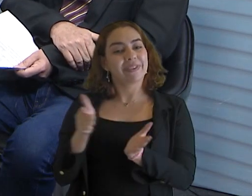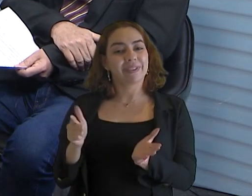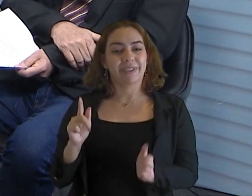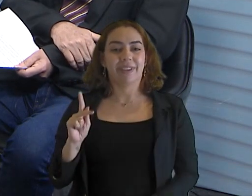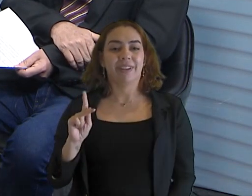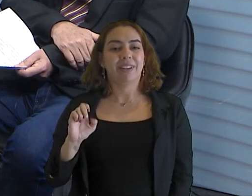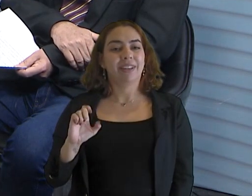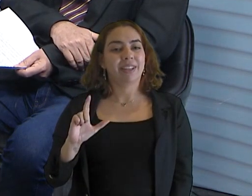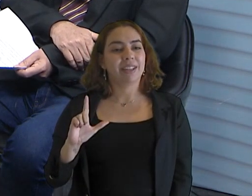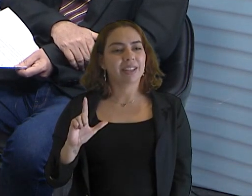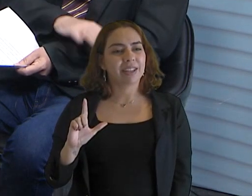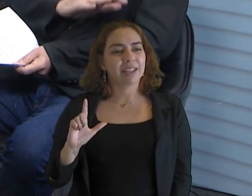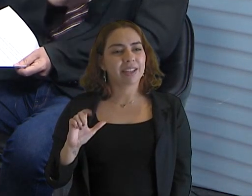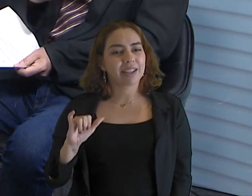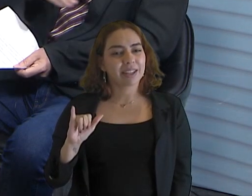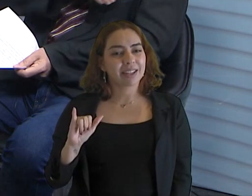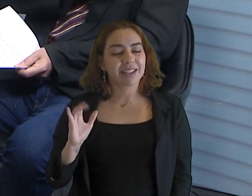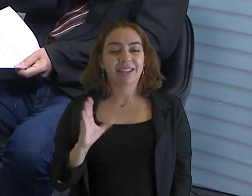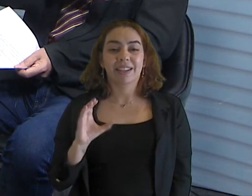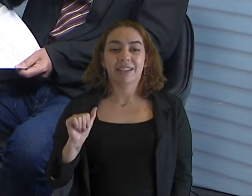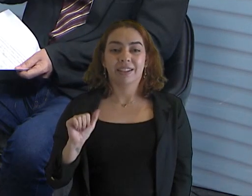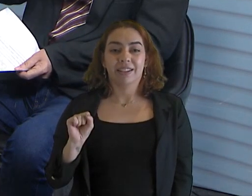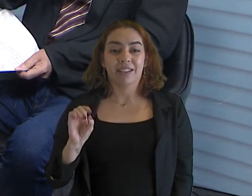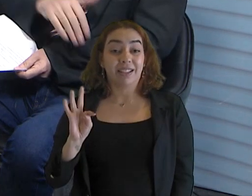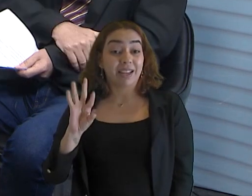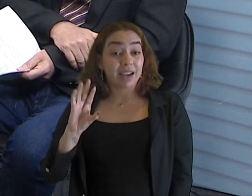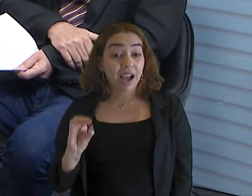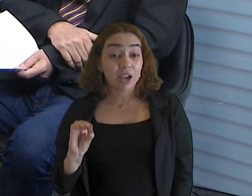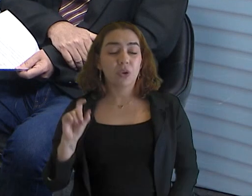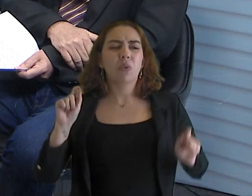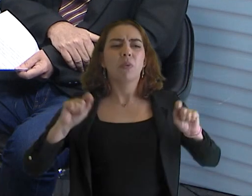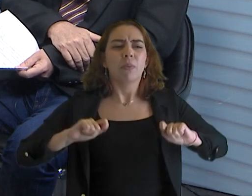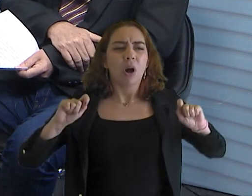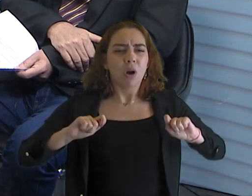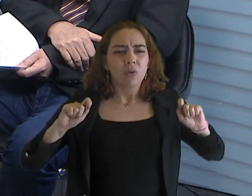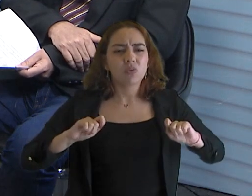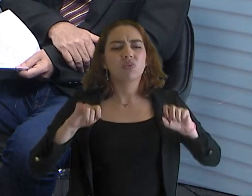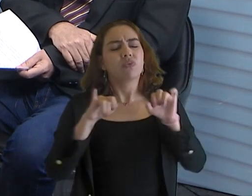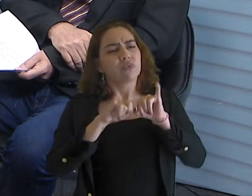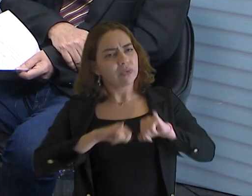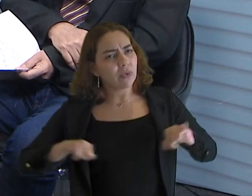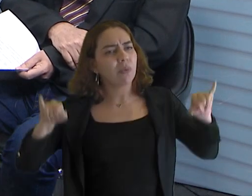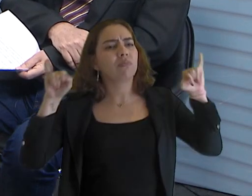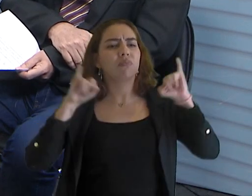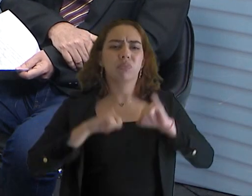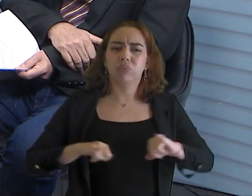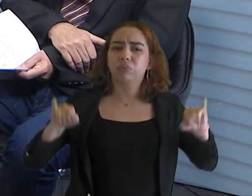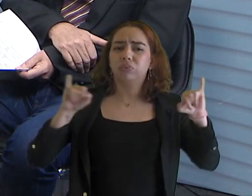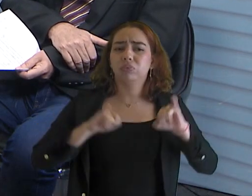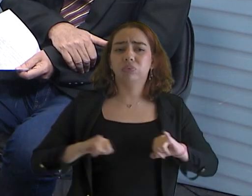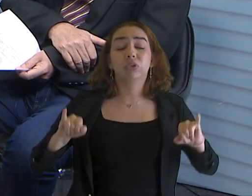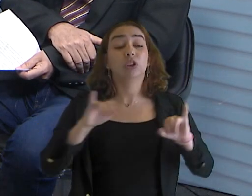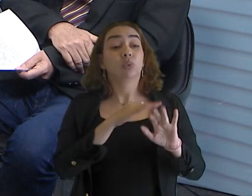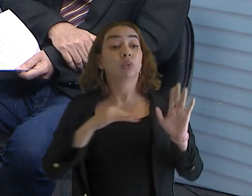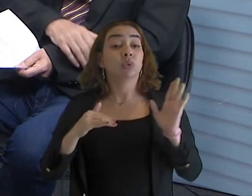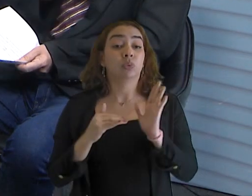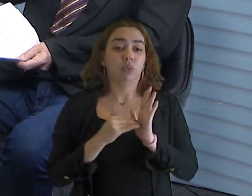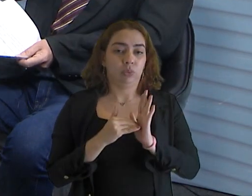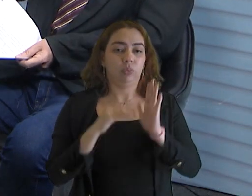foi um trabalho espetacular. Sim, é... A abertura total, a imprensa tem todo acesso e eu acho que esse é o papel de uma assessoria